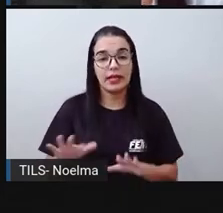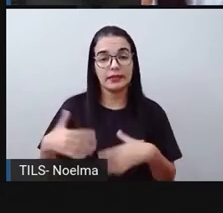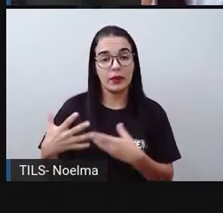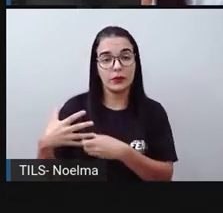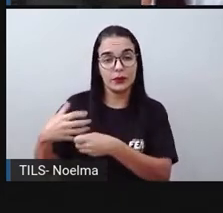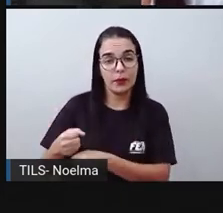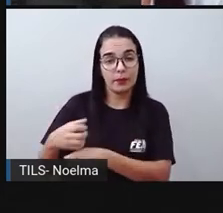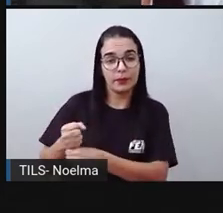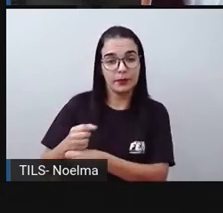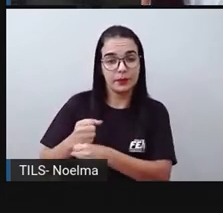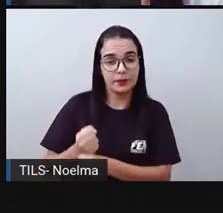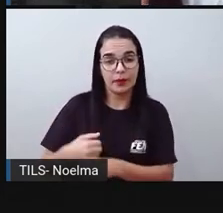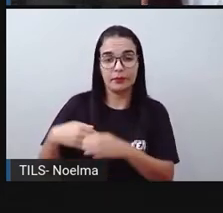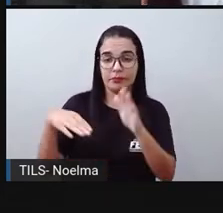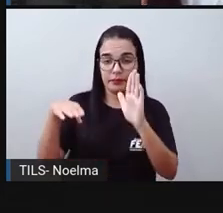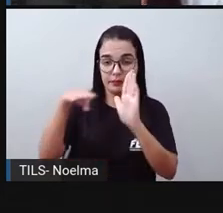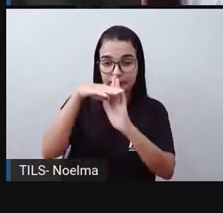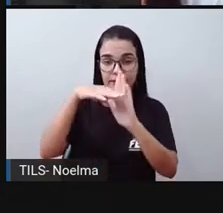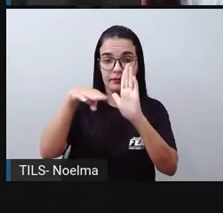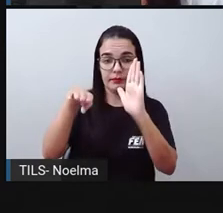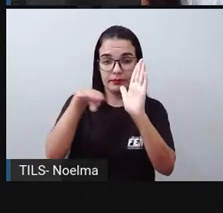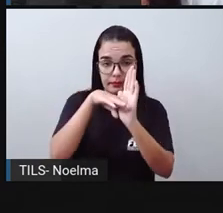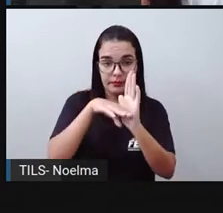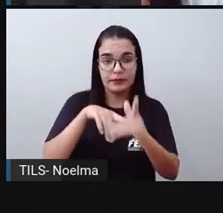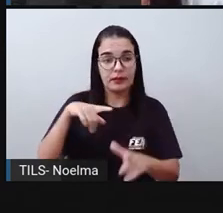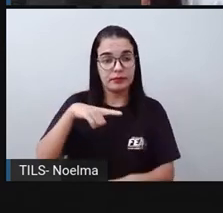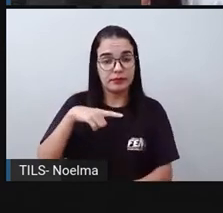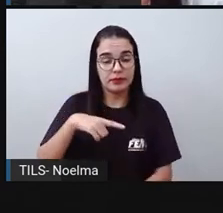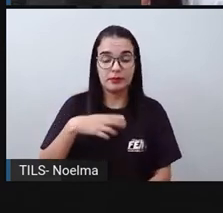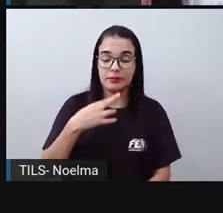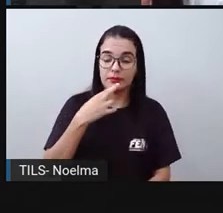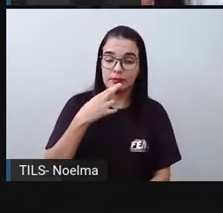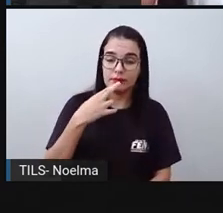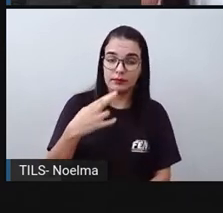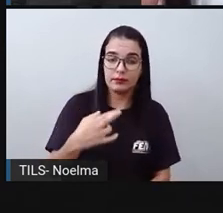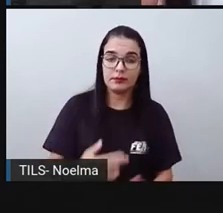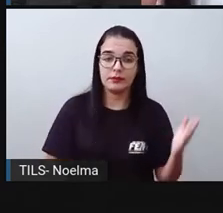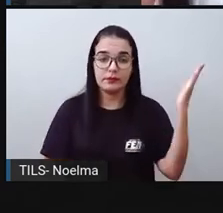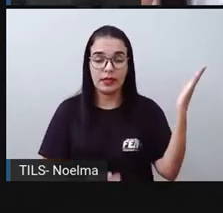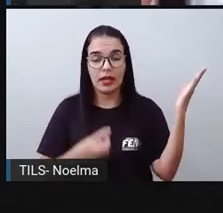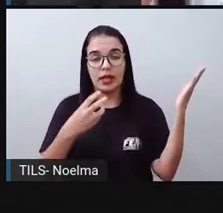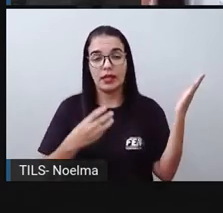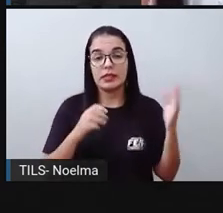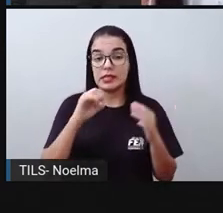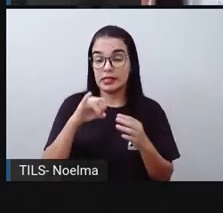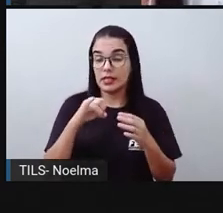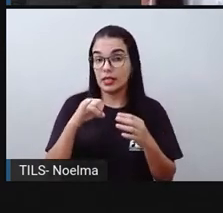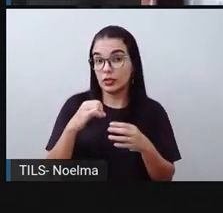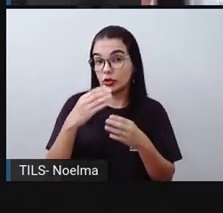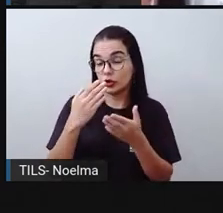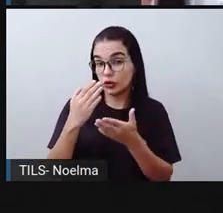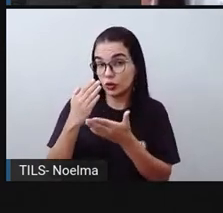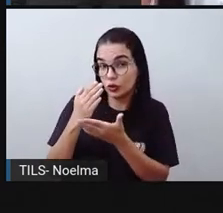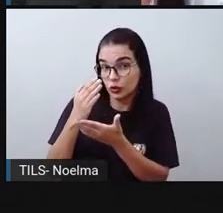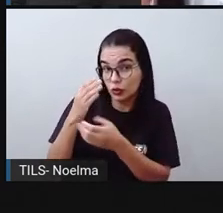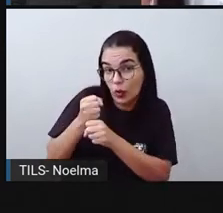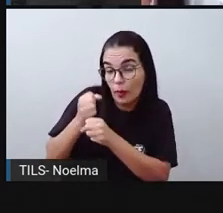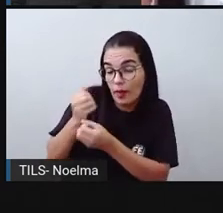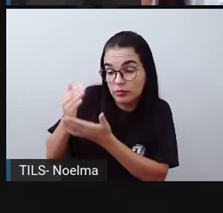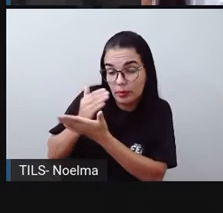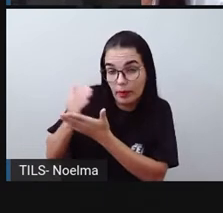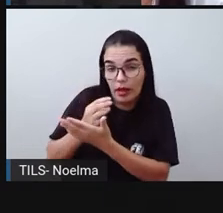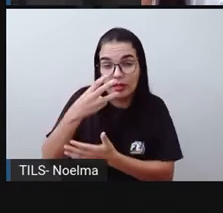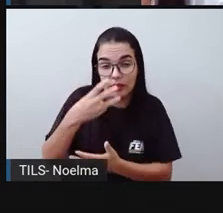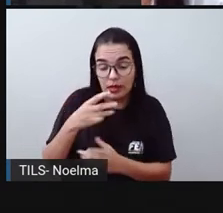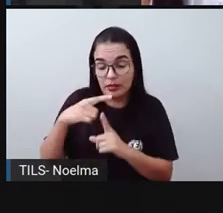somando termo a termo da operação, nós temos, se a gente somar separadamente, não é? 3